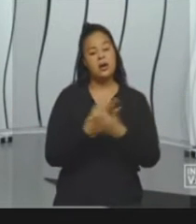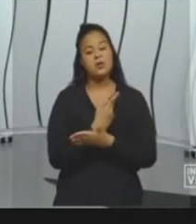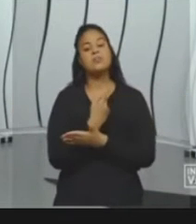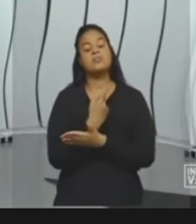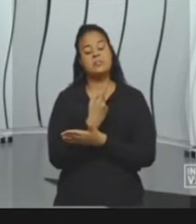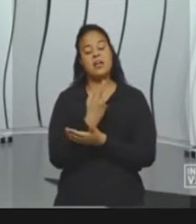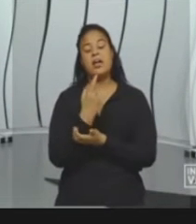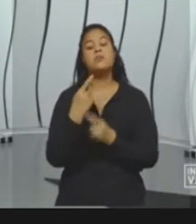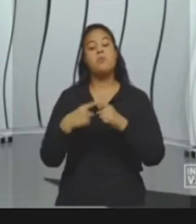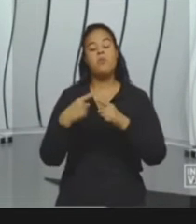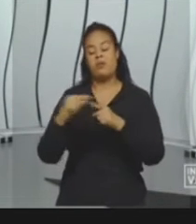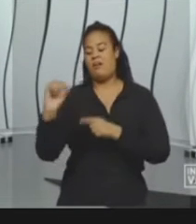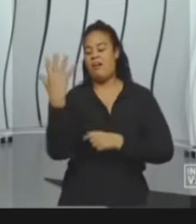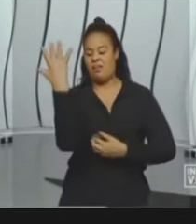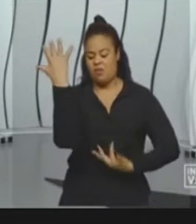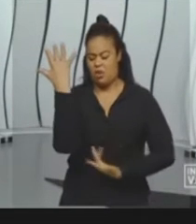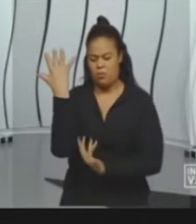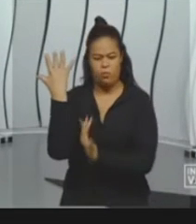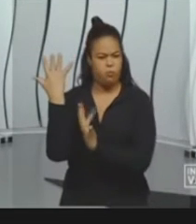troncos de árvores.